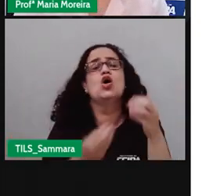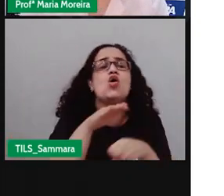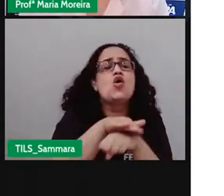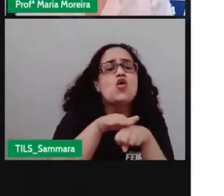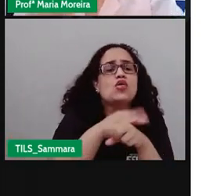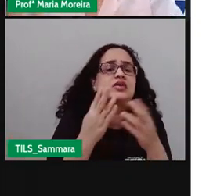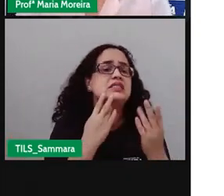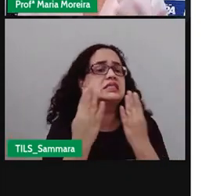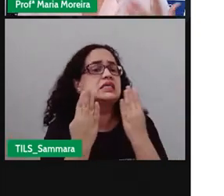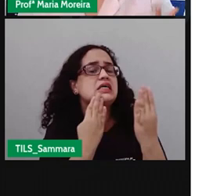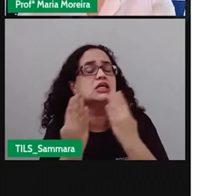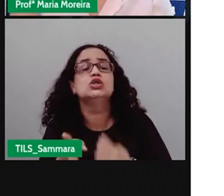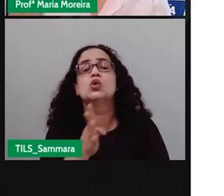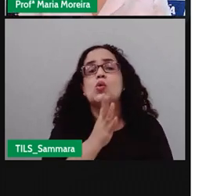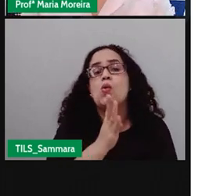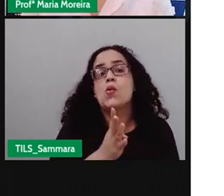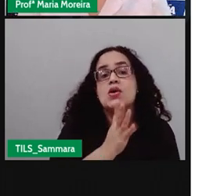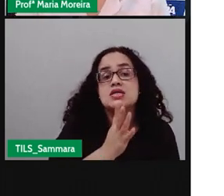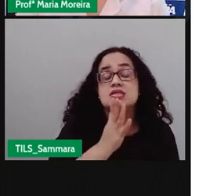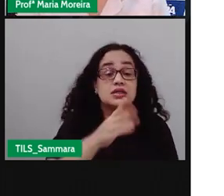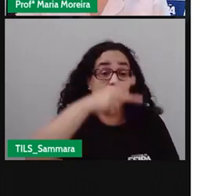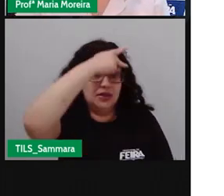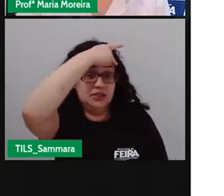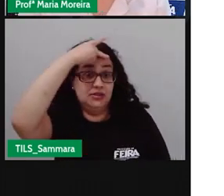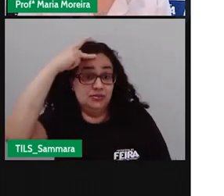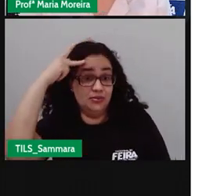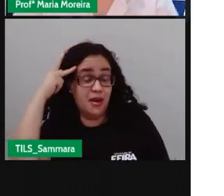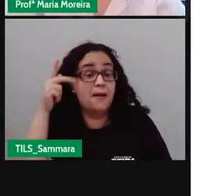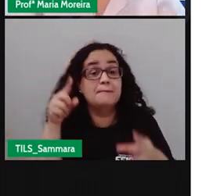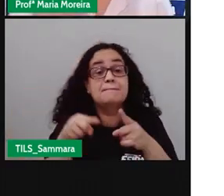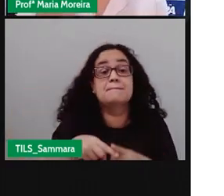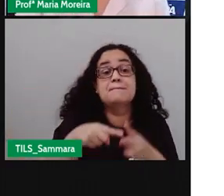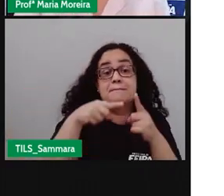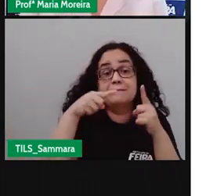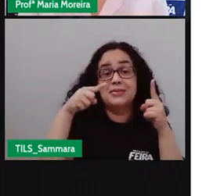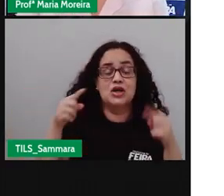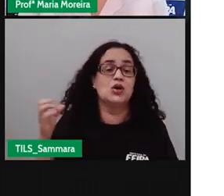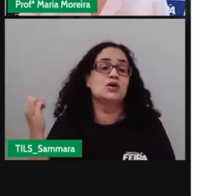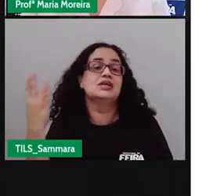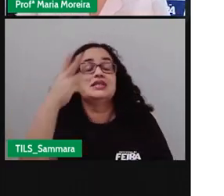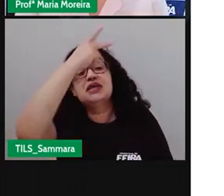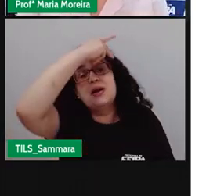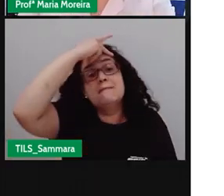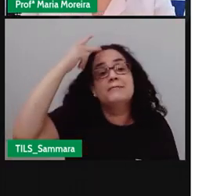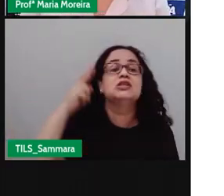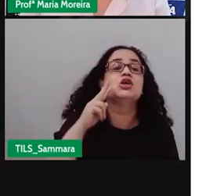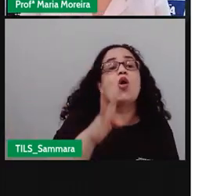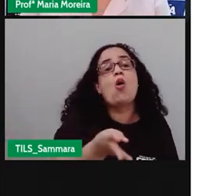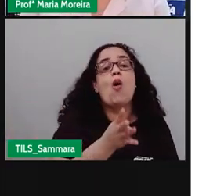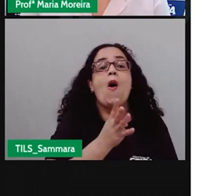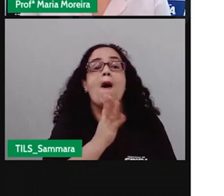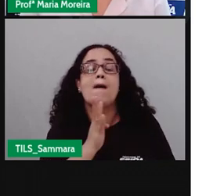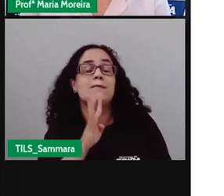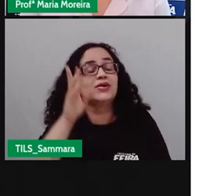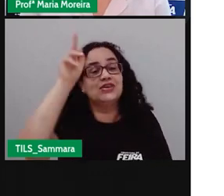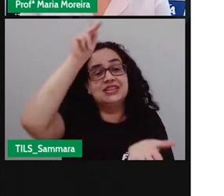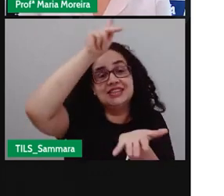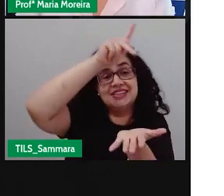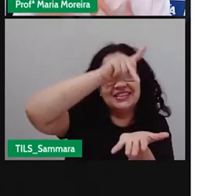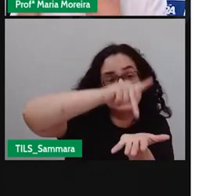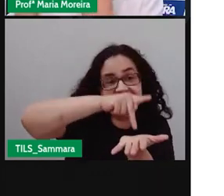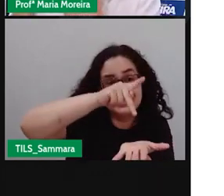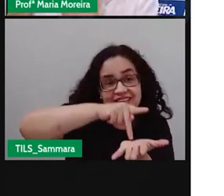Conversando, né, se conhecendo, a vai conhecendo as pessoas, mas quantas pessoas aí que vocês conhecem, na verdade,